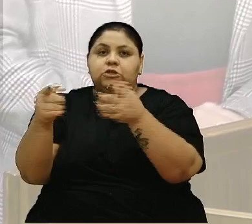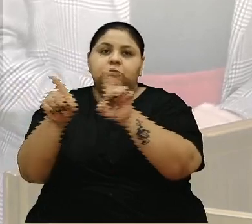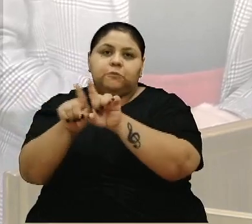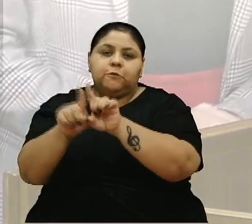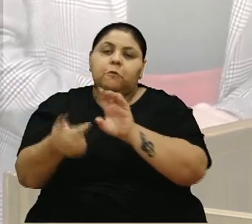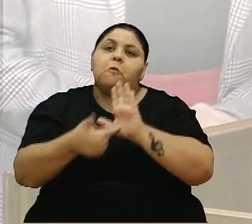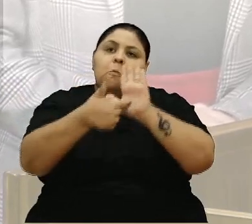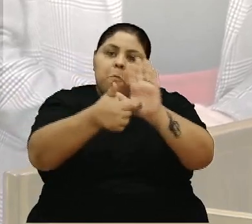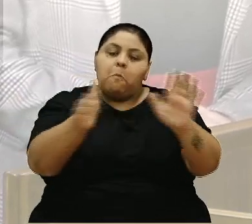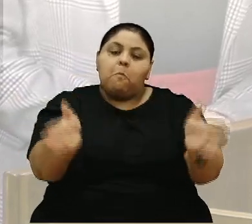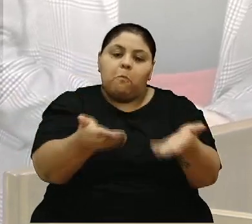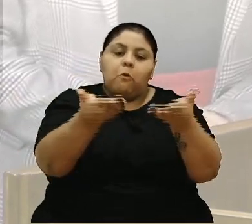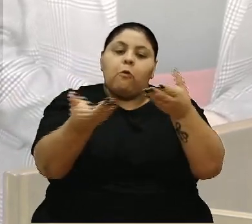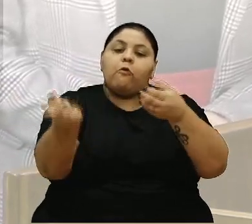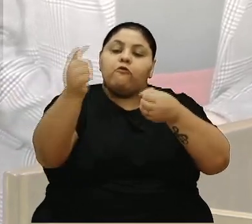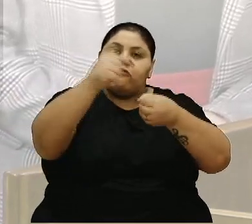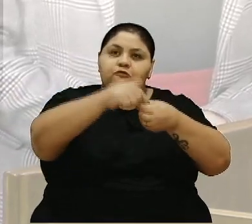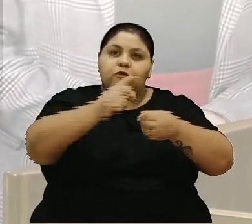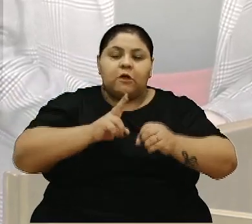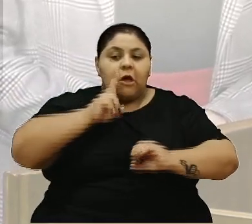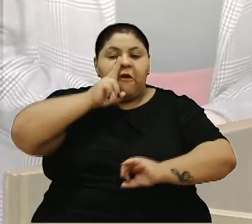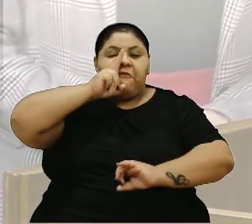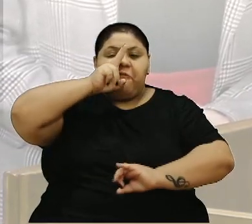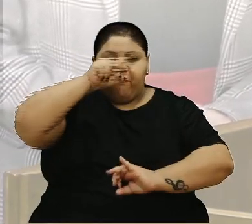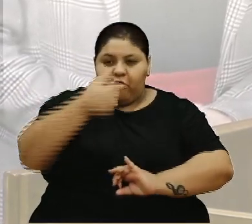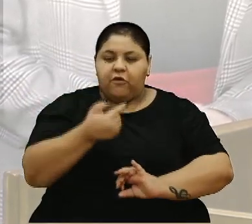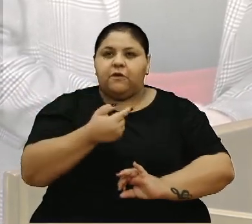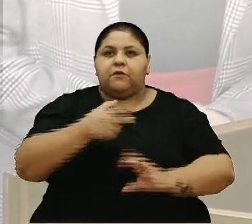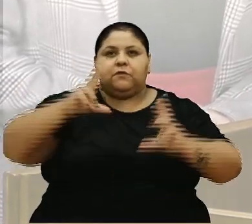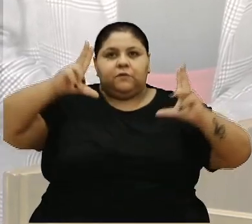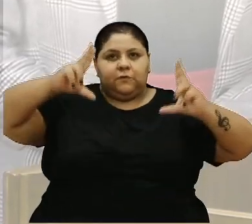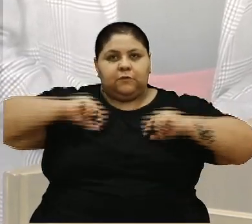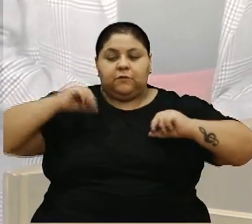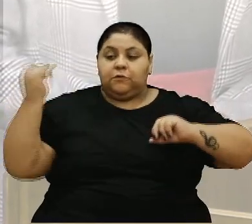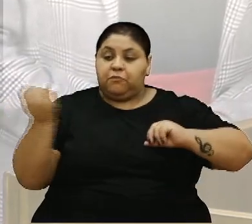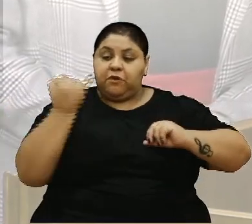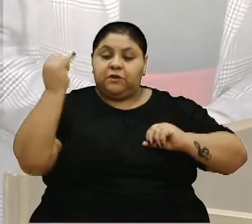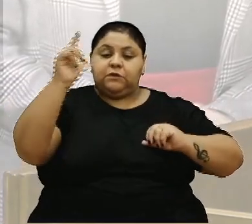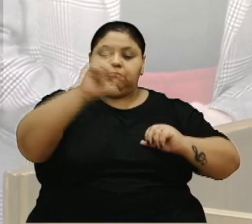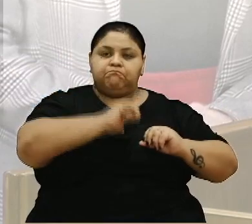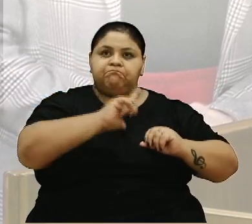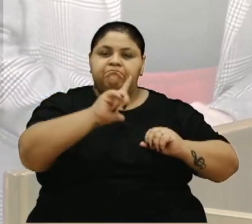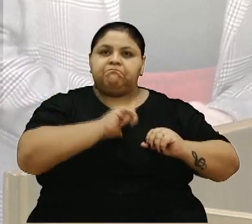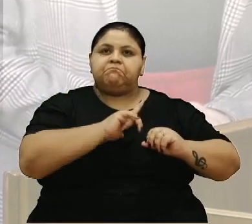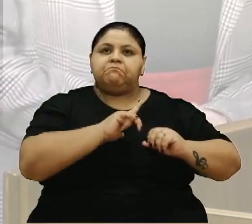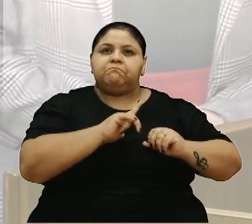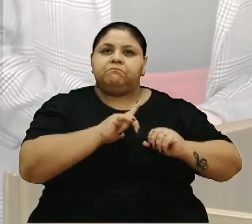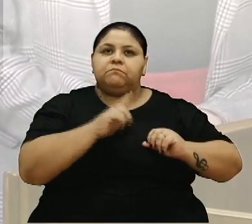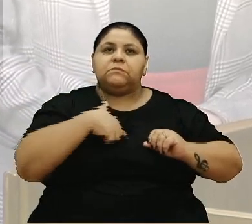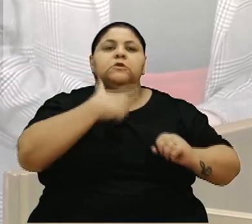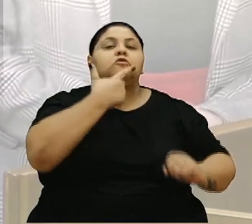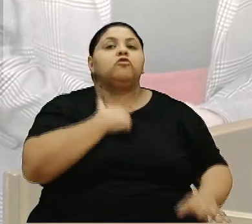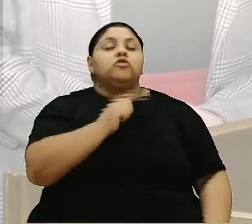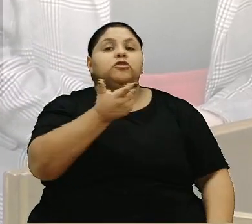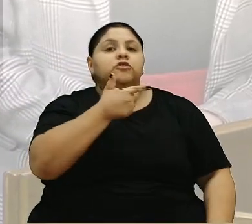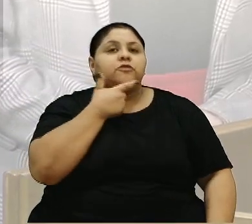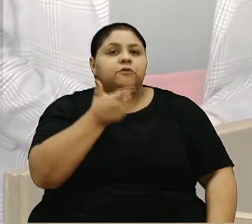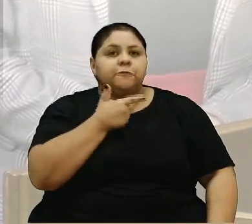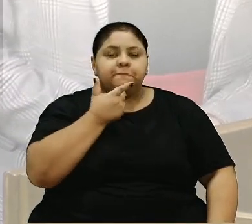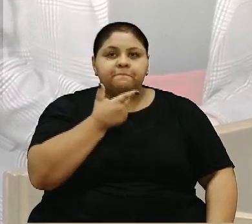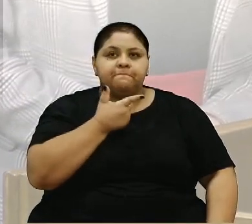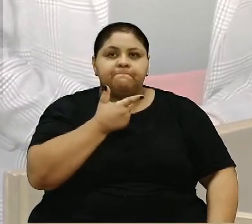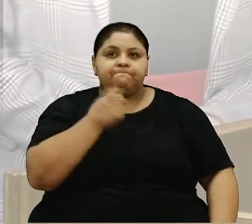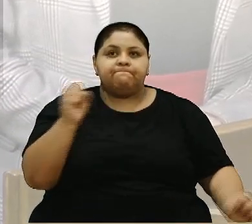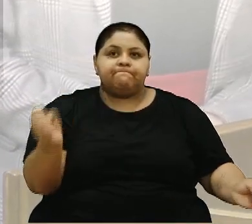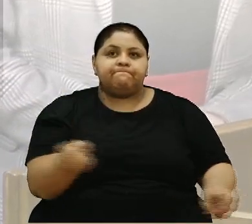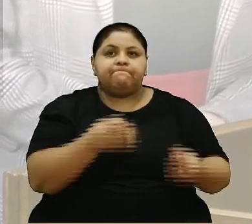Mostrando que a festa nova voltou a ter a força que ela merece, a importância que ela tem, e eu gosto de dizer que a